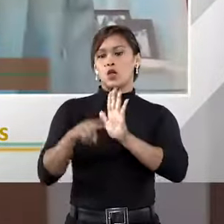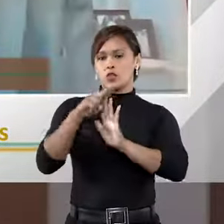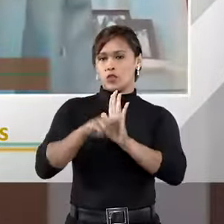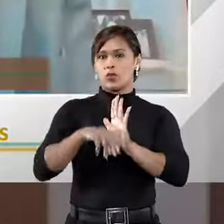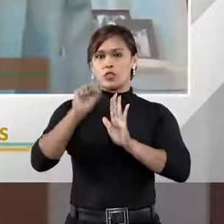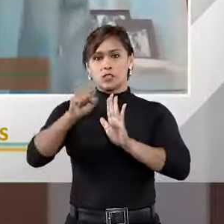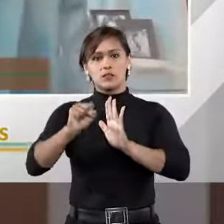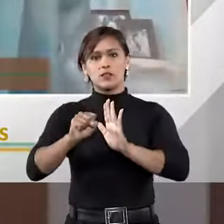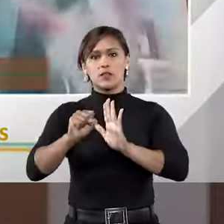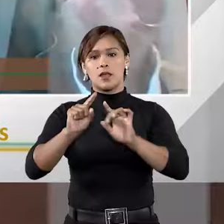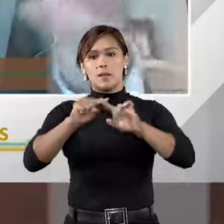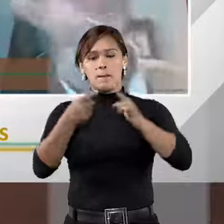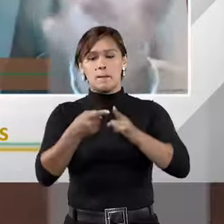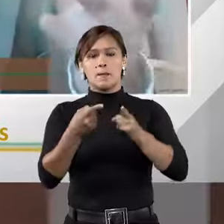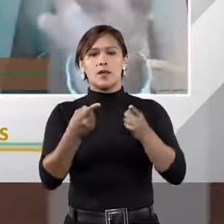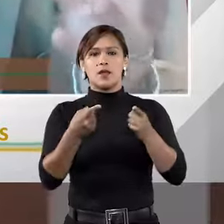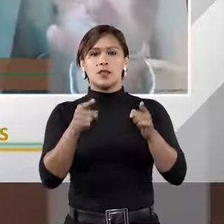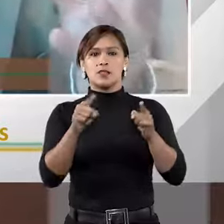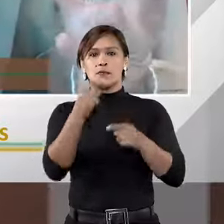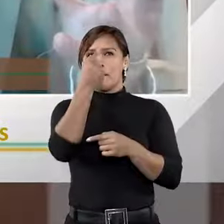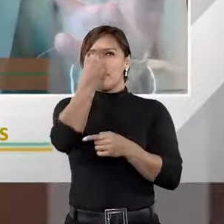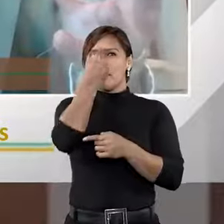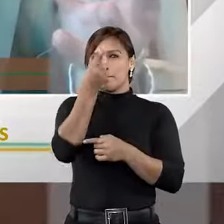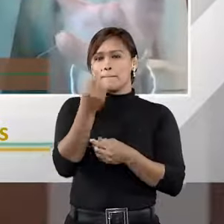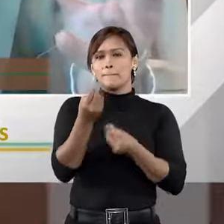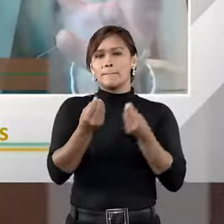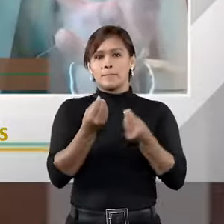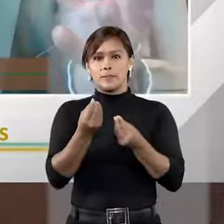sim, mas se você pensa que